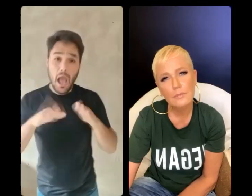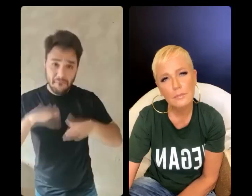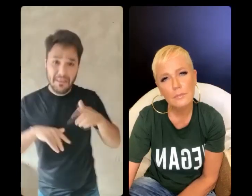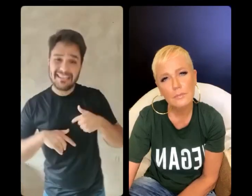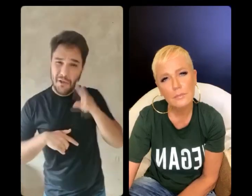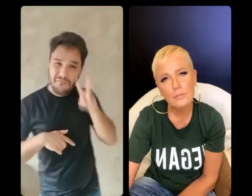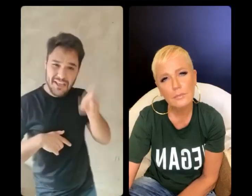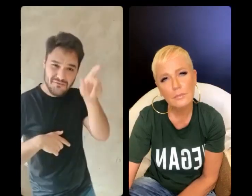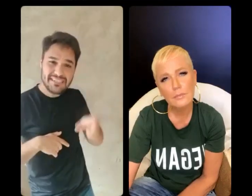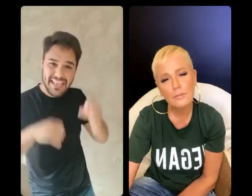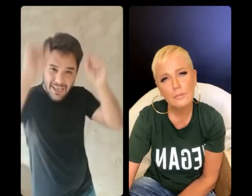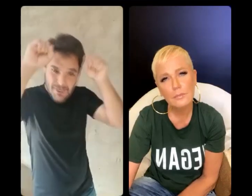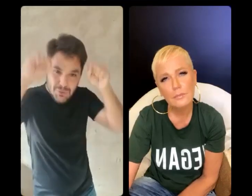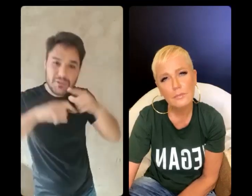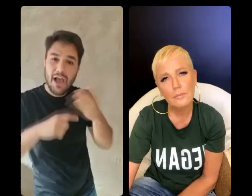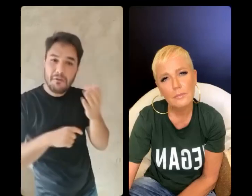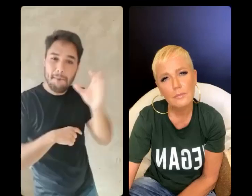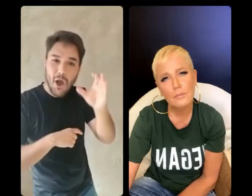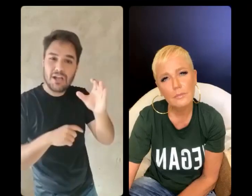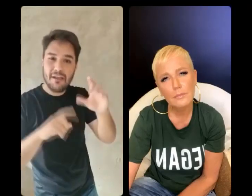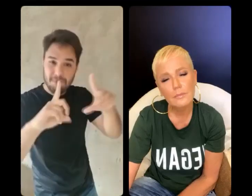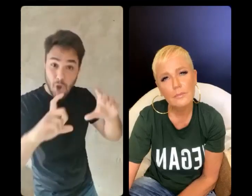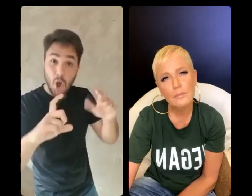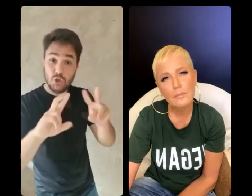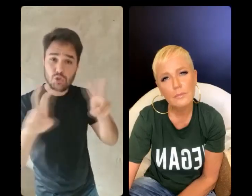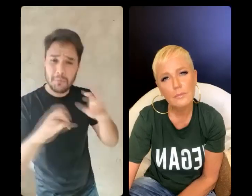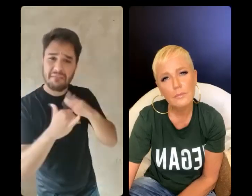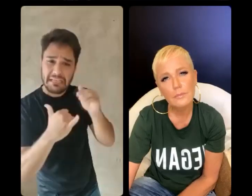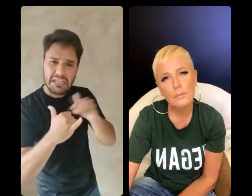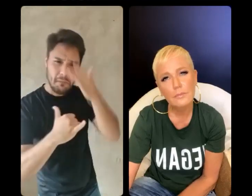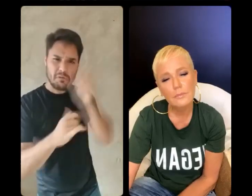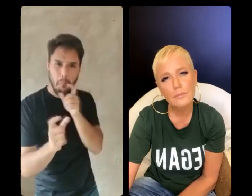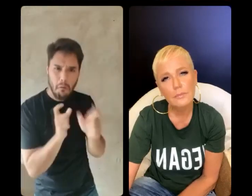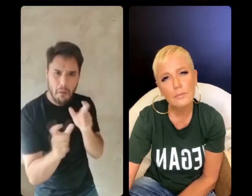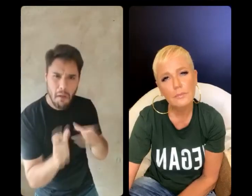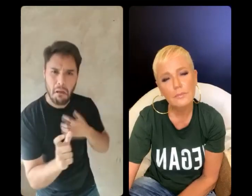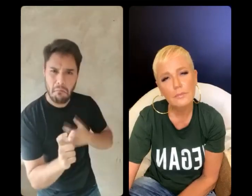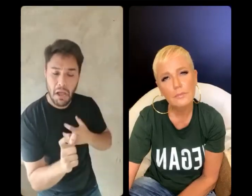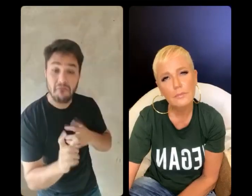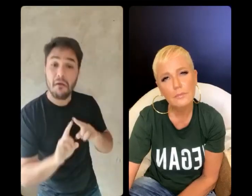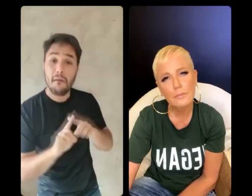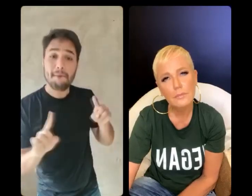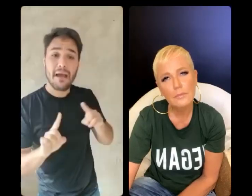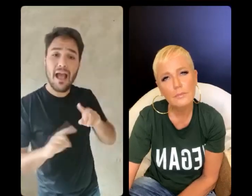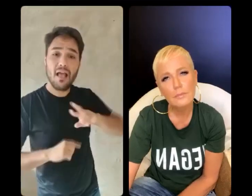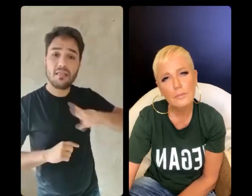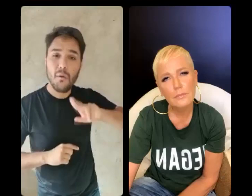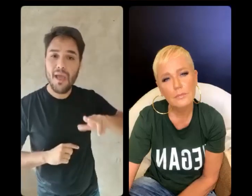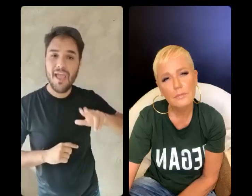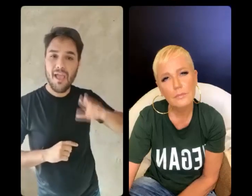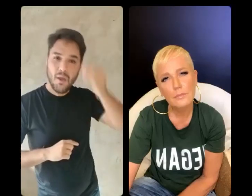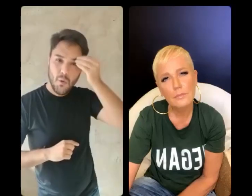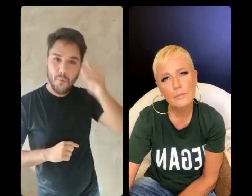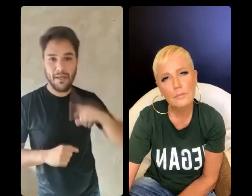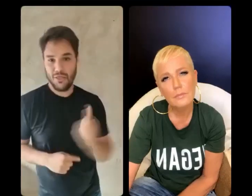coloca alguma foto, a galera morde, fica brava. Isso diz mais a respeito delas do que a sua própria publicação. Então saiu